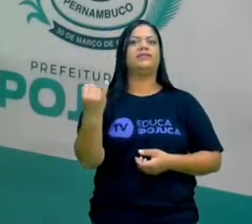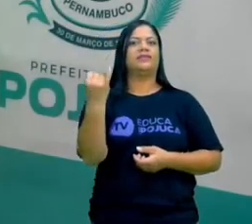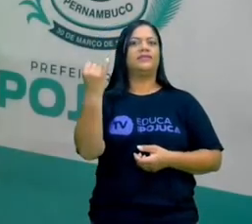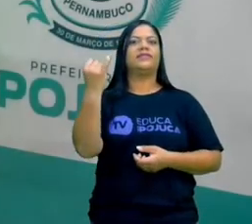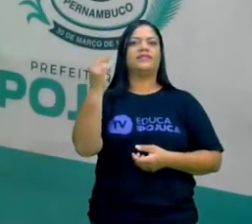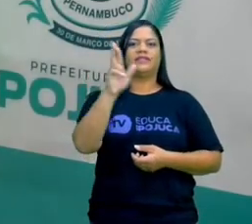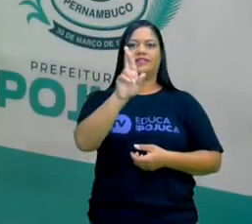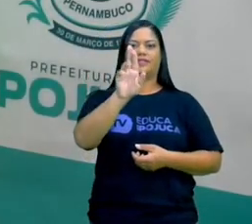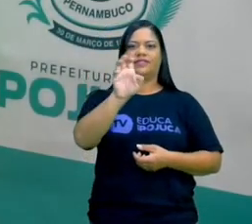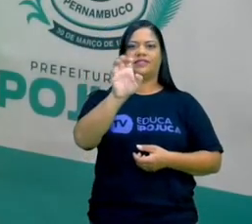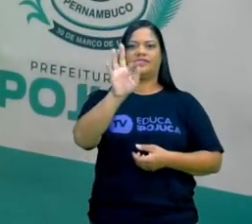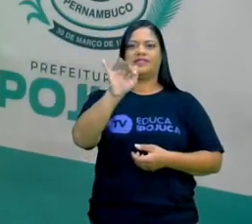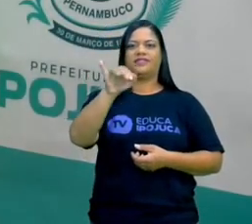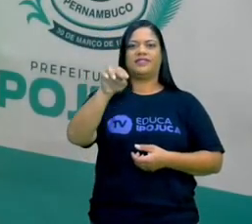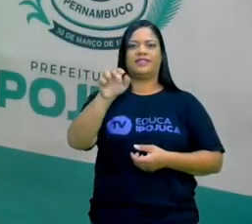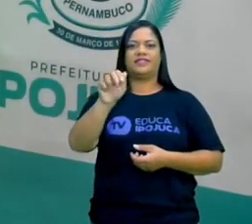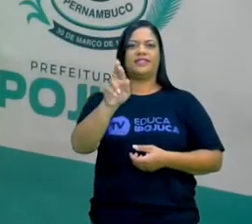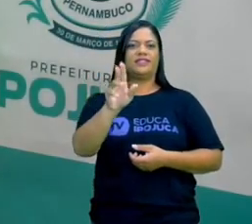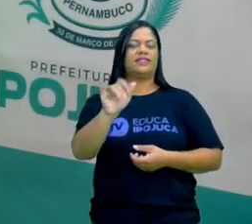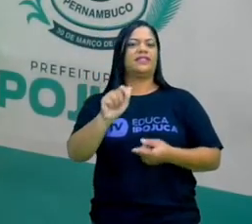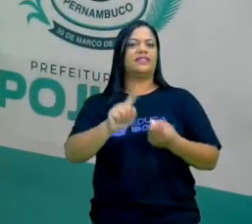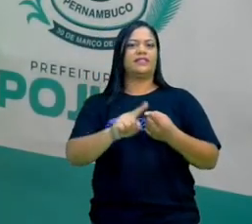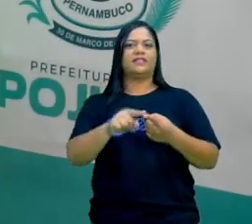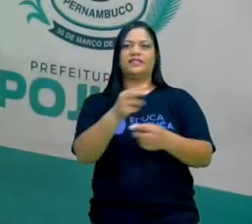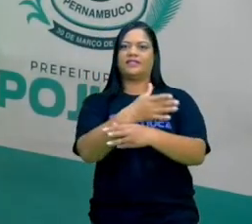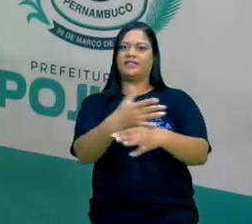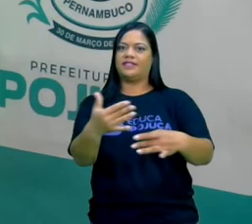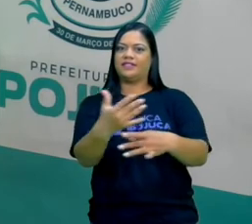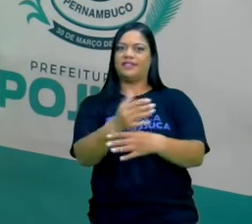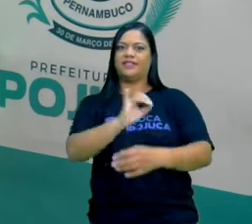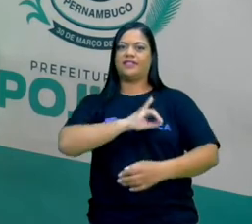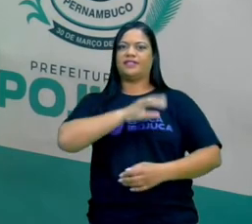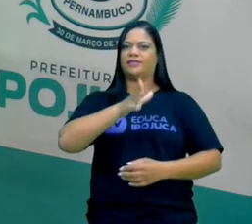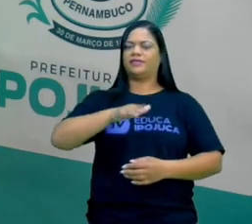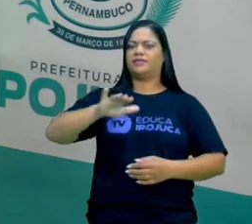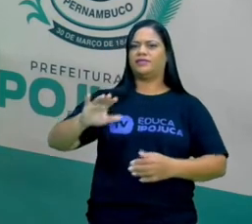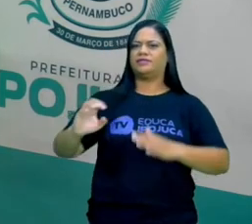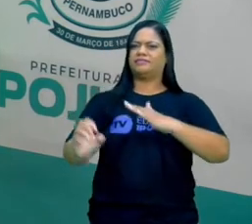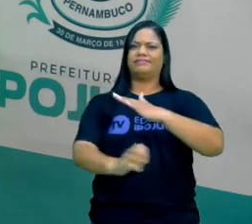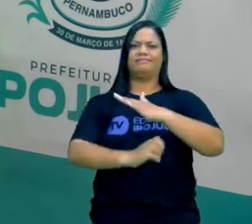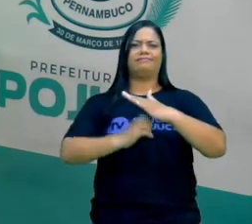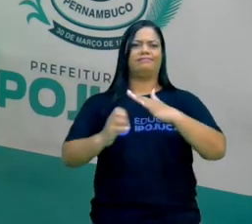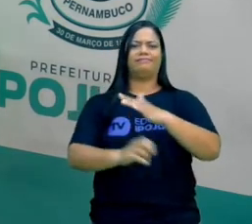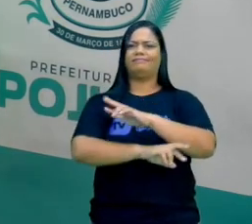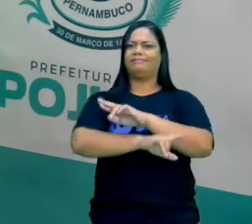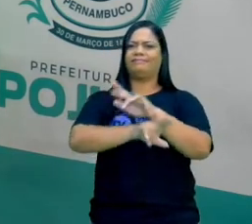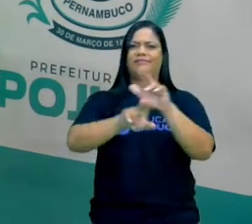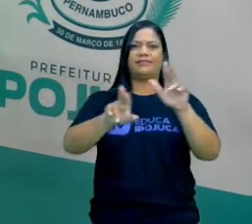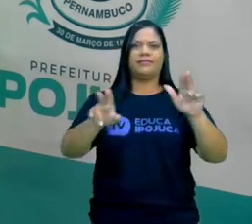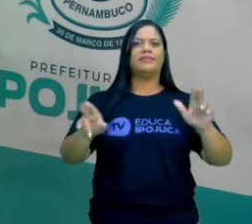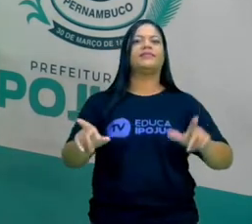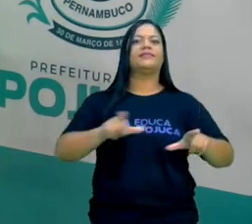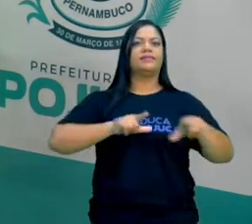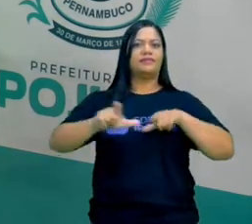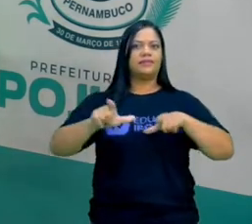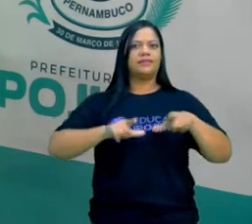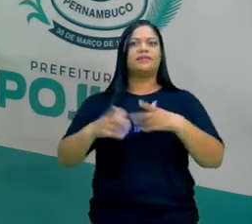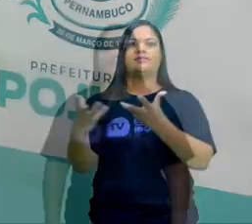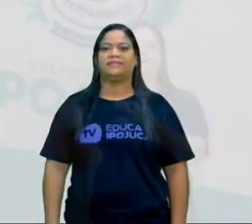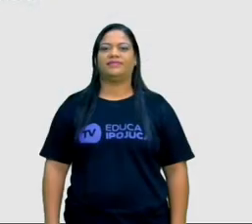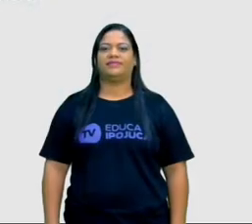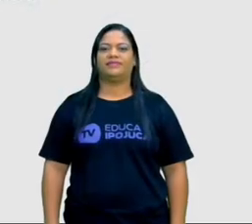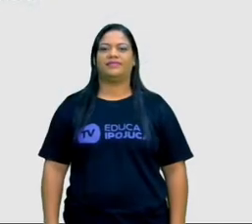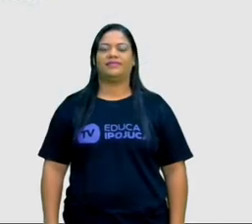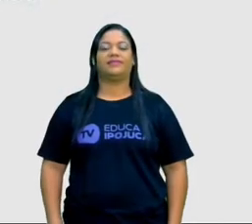pra nosso estado e também pra nossa cidade de Ipojuca. Muitas empresas e é uma fonte de emprego pra muita